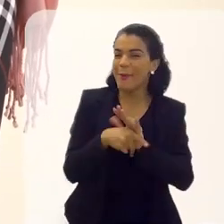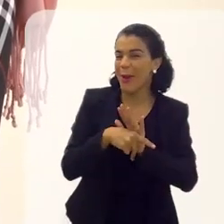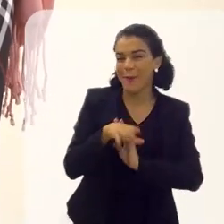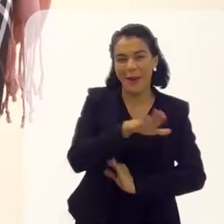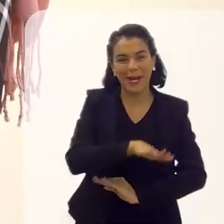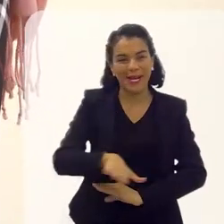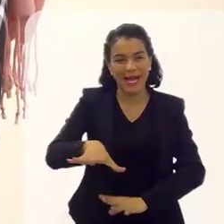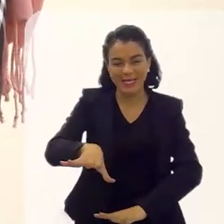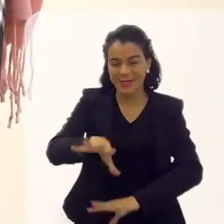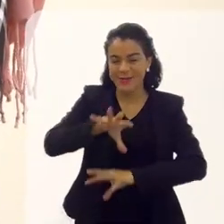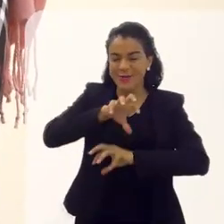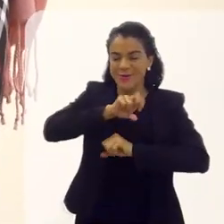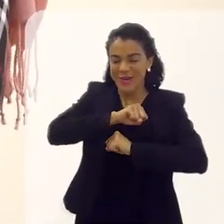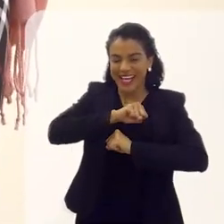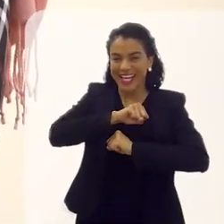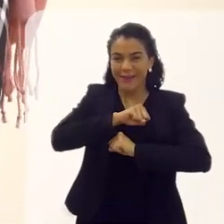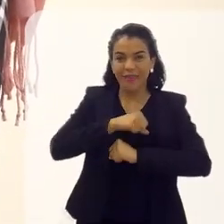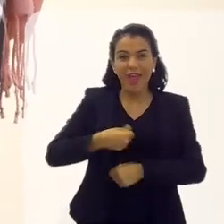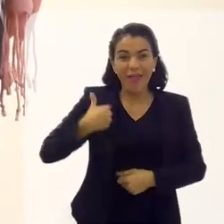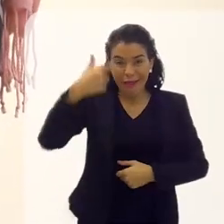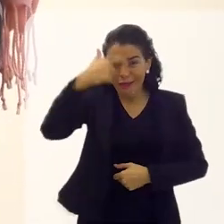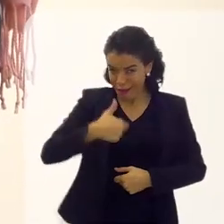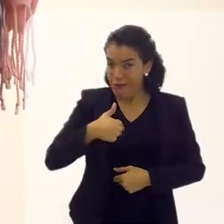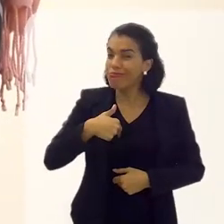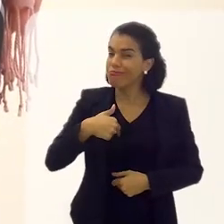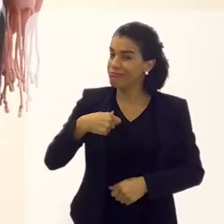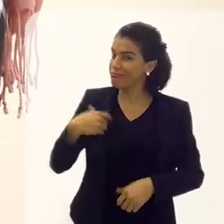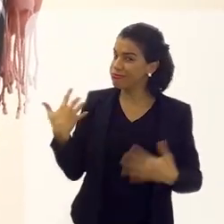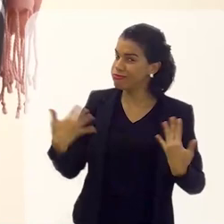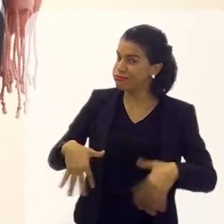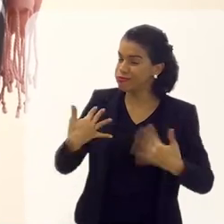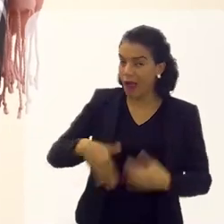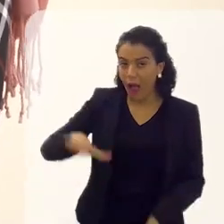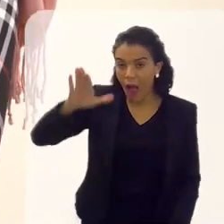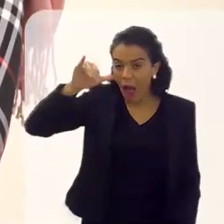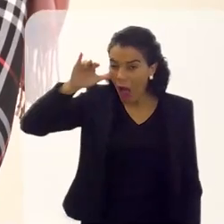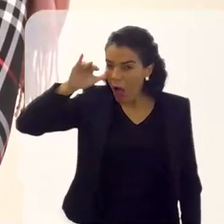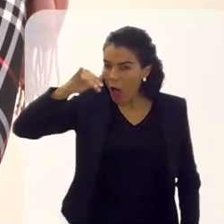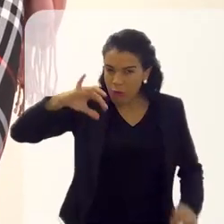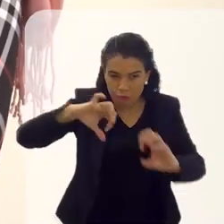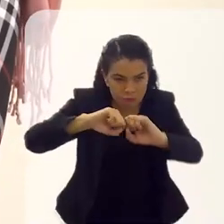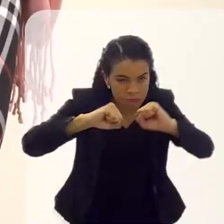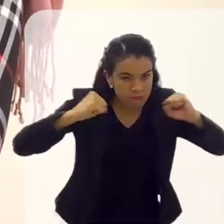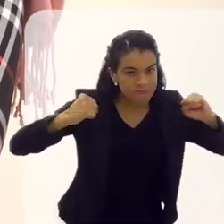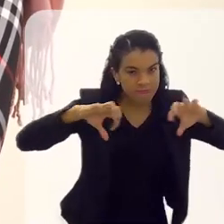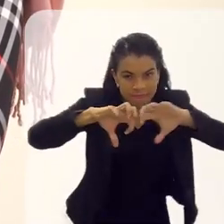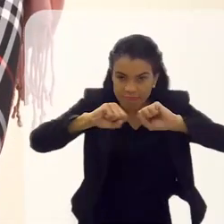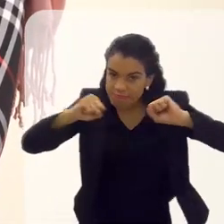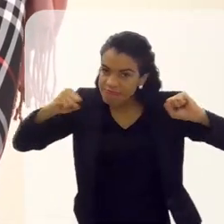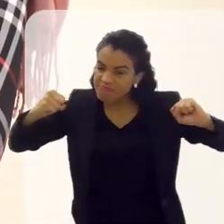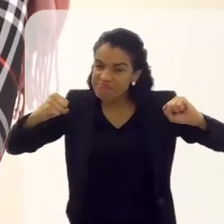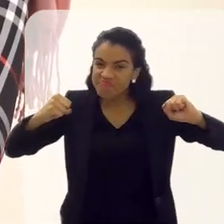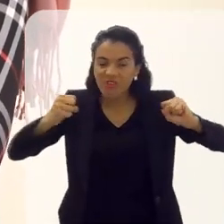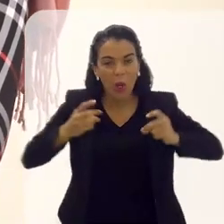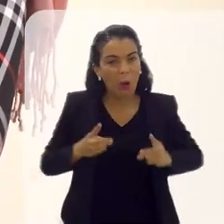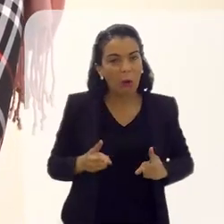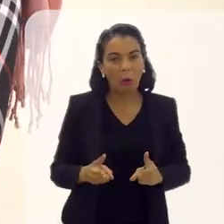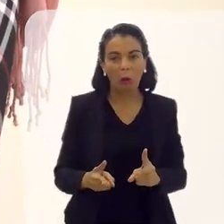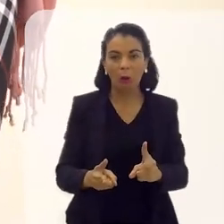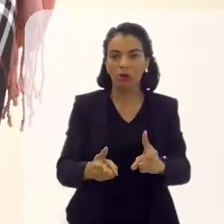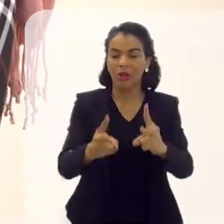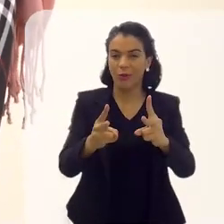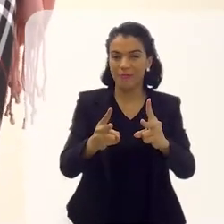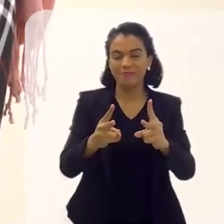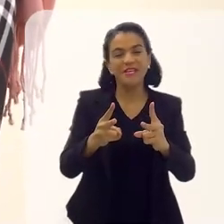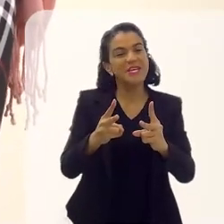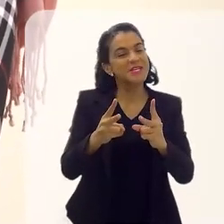mim, Luzia. Eu sou tão curiosa. Essa curiosidade não morreu dentro de